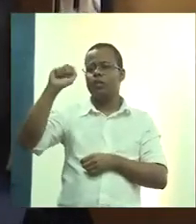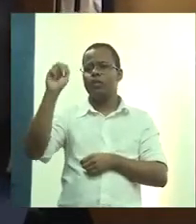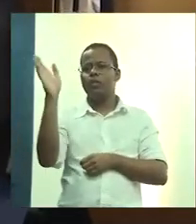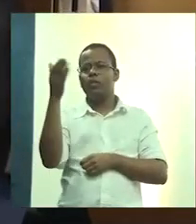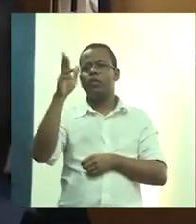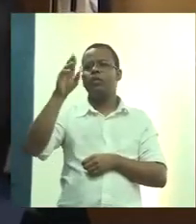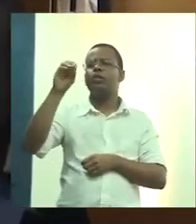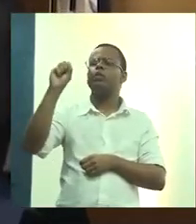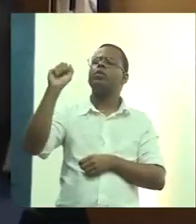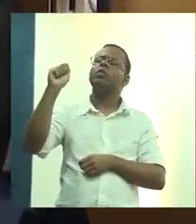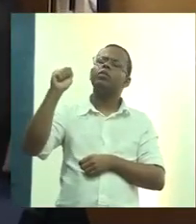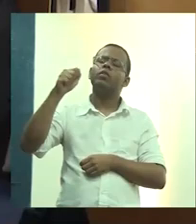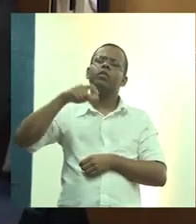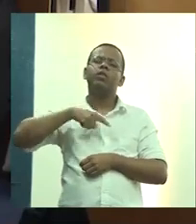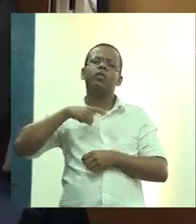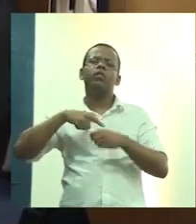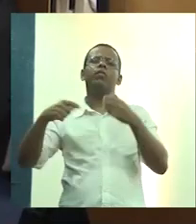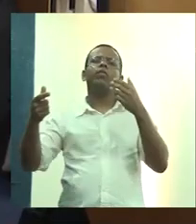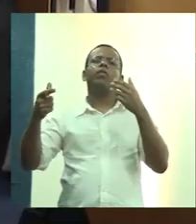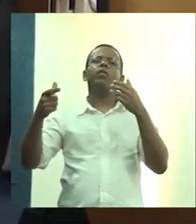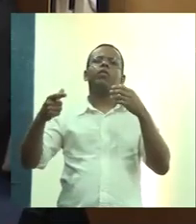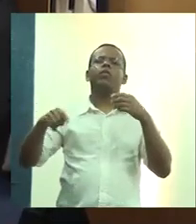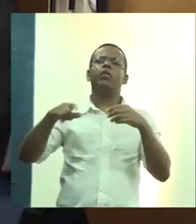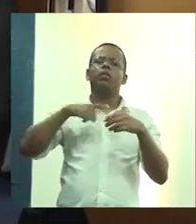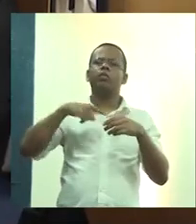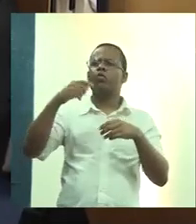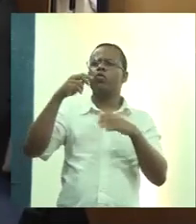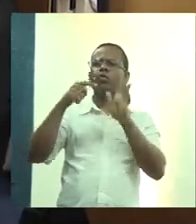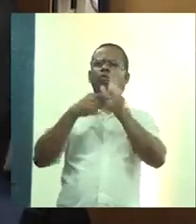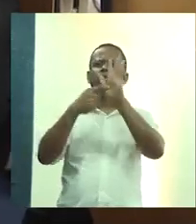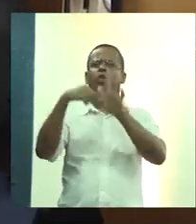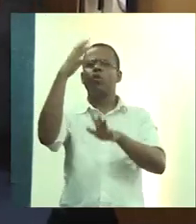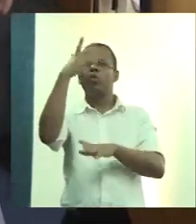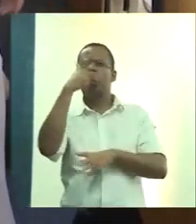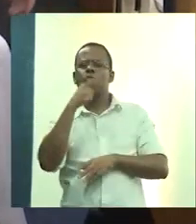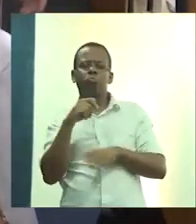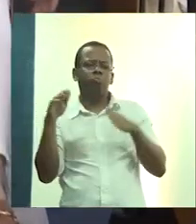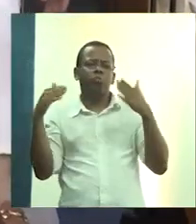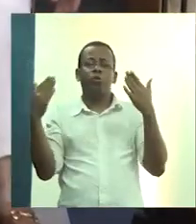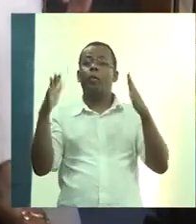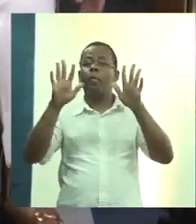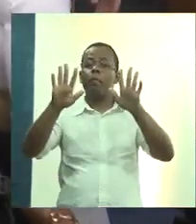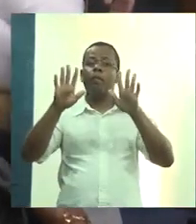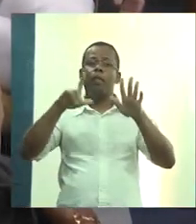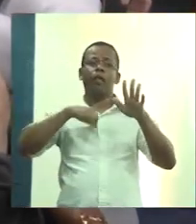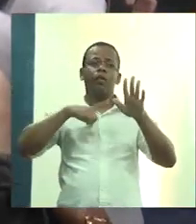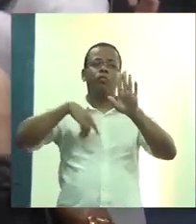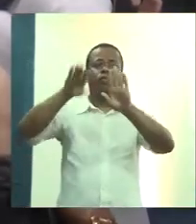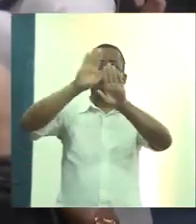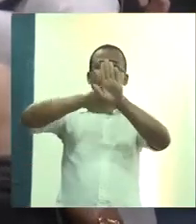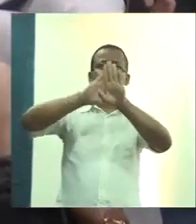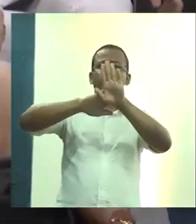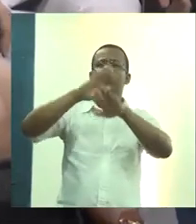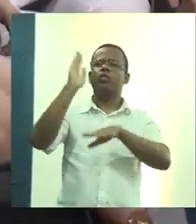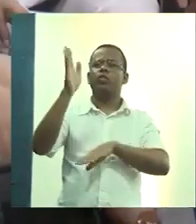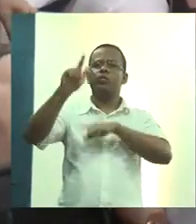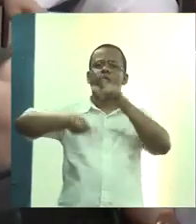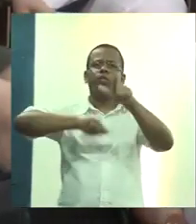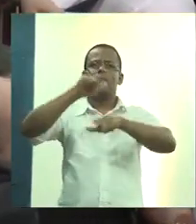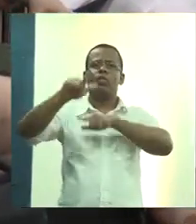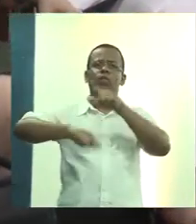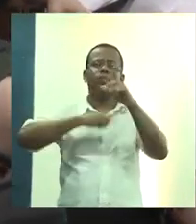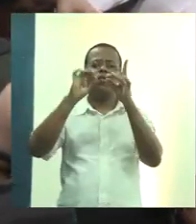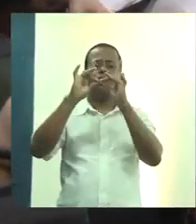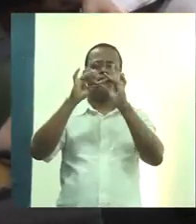os bastidores, que a está só mostrando o lado bonito, enfim. Tudo isso tem os bastidores que já foram trabalhados lá na oficina,